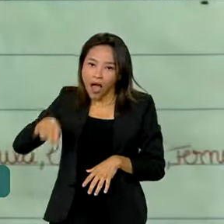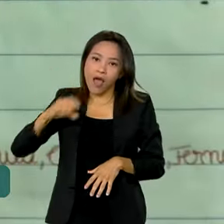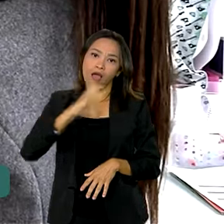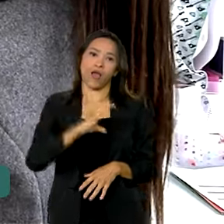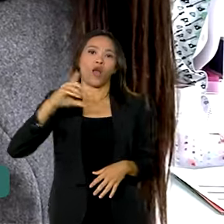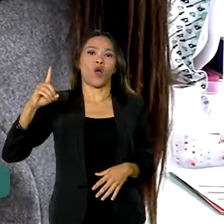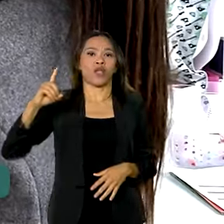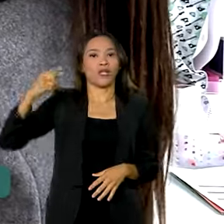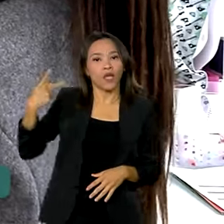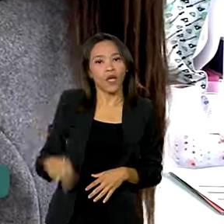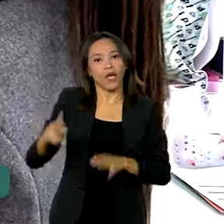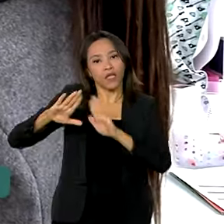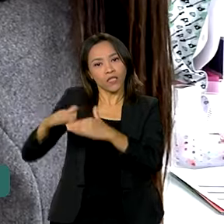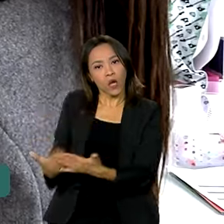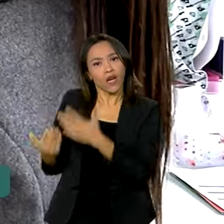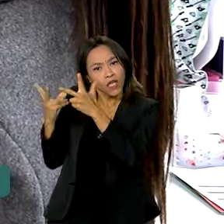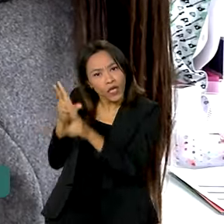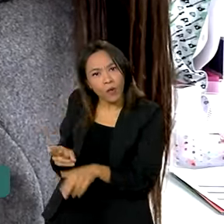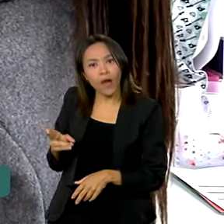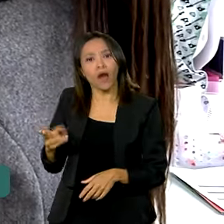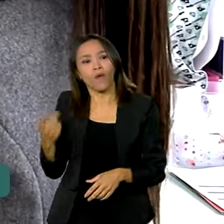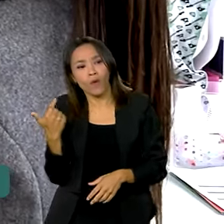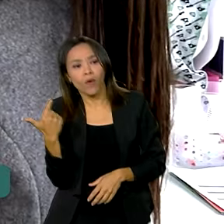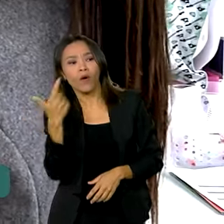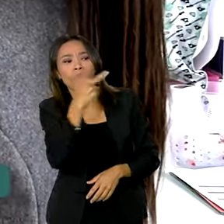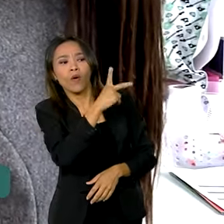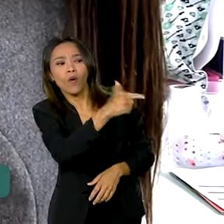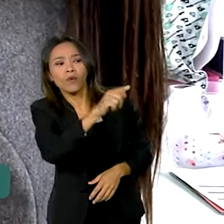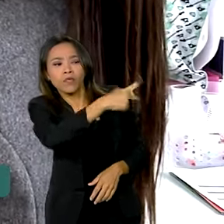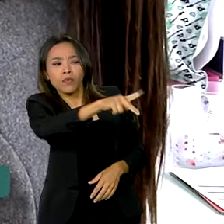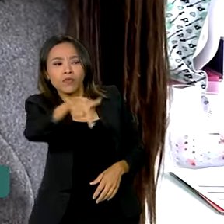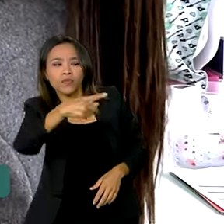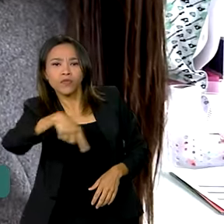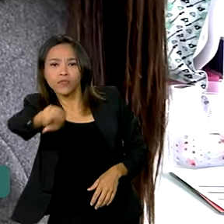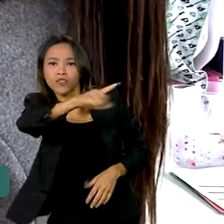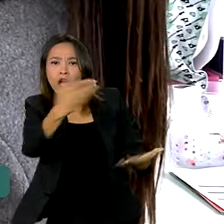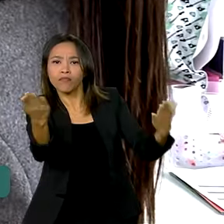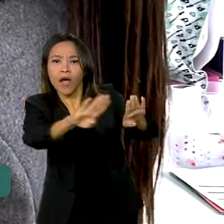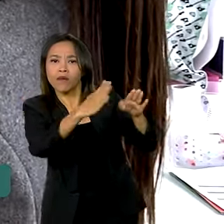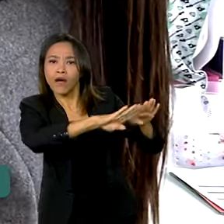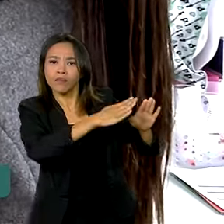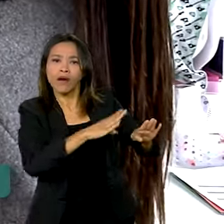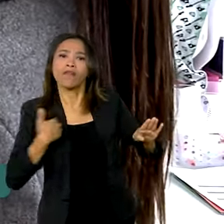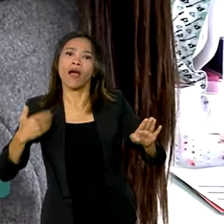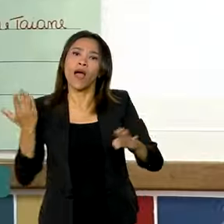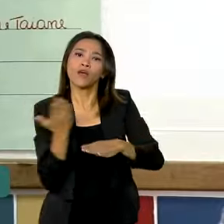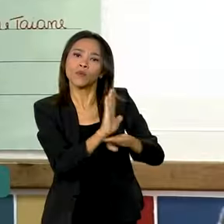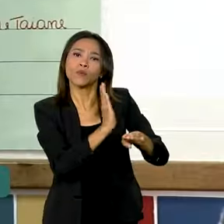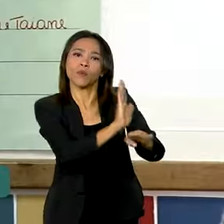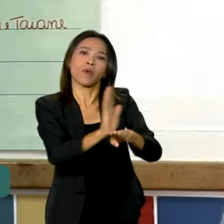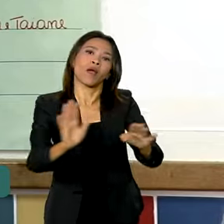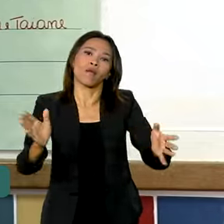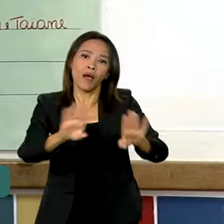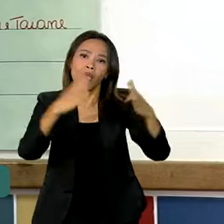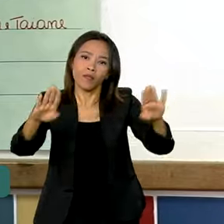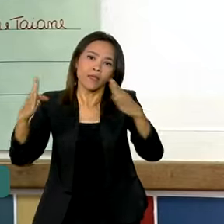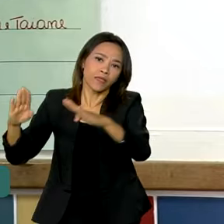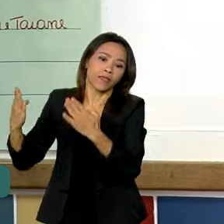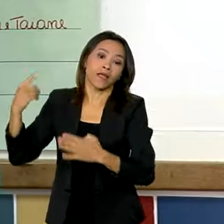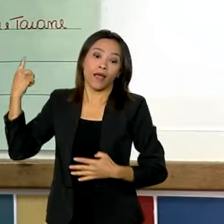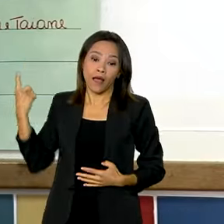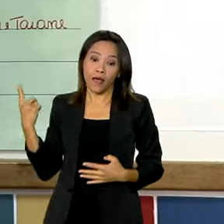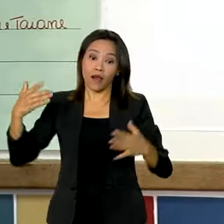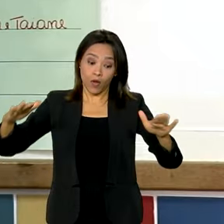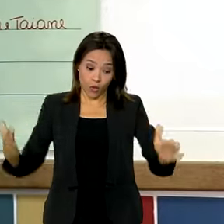e, assim como outras professoras de unidades que ainda estão fechadas, vai ajudar as que reabriram. Eu estou aqui na EMEI Beija-Flor